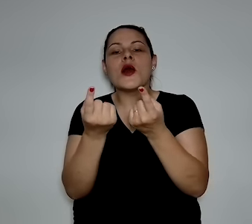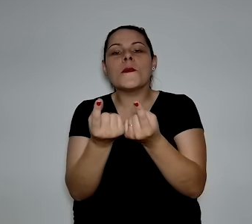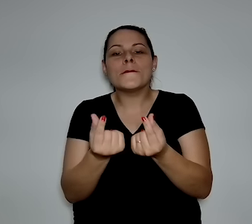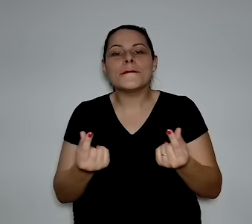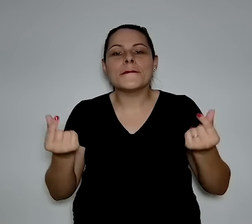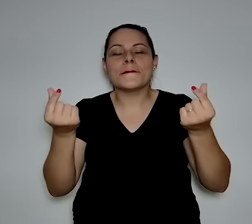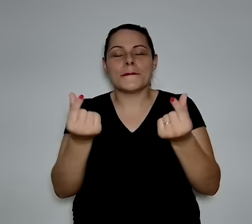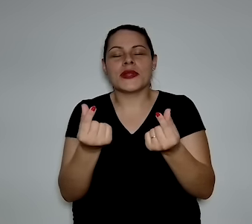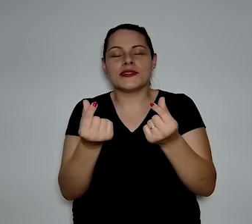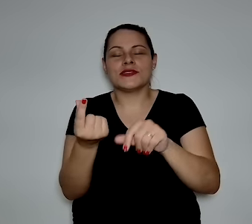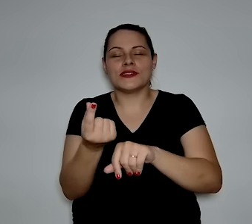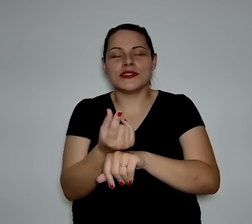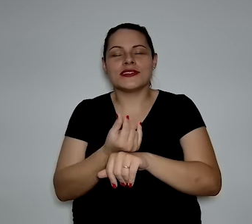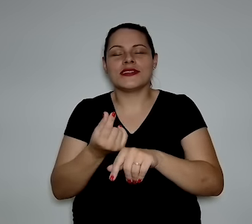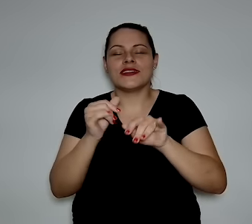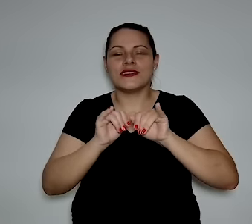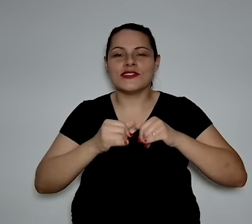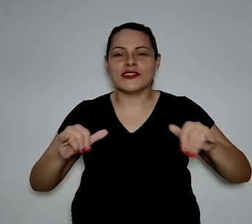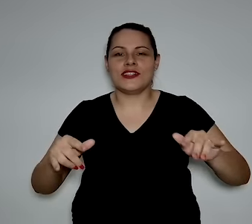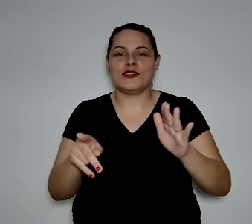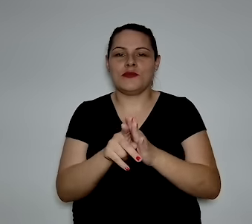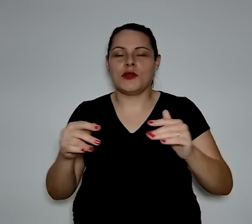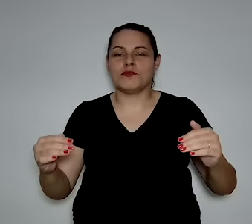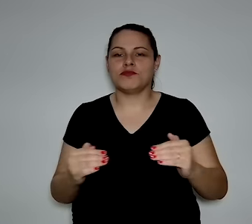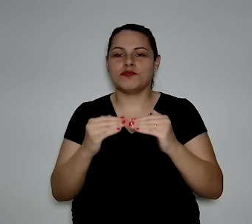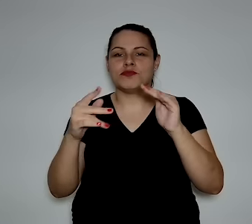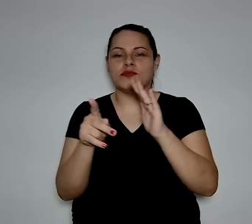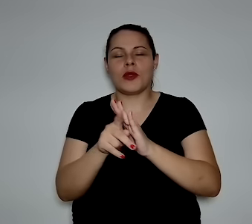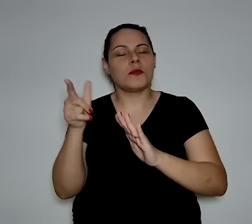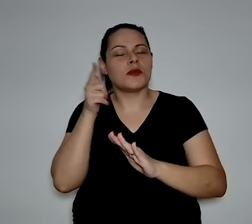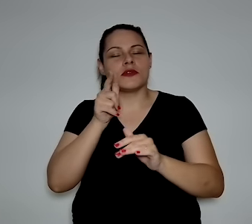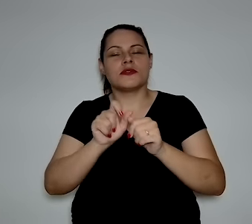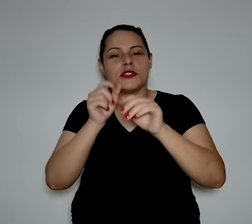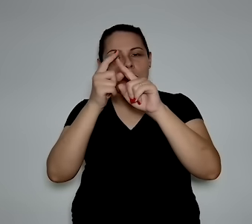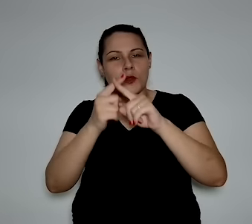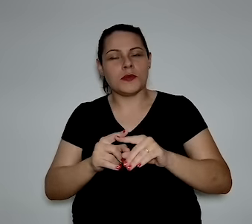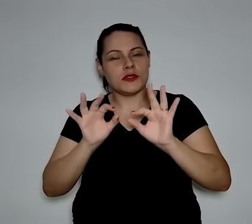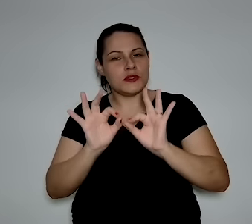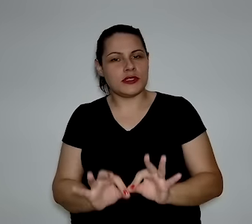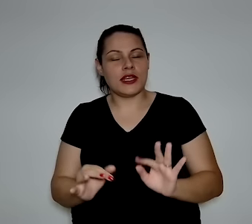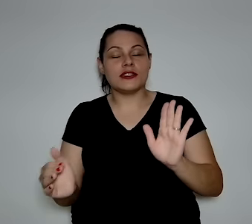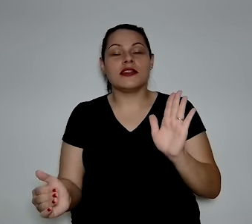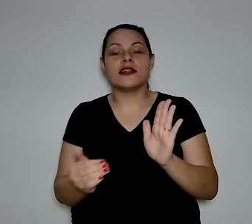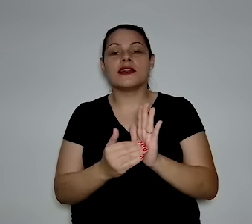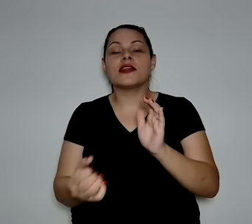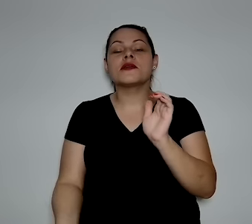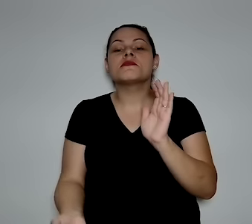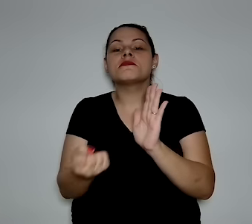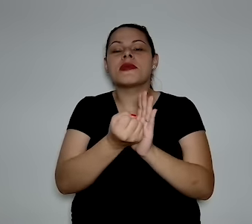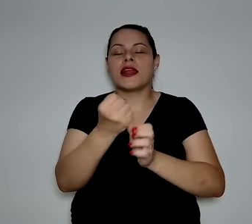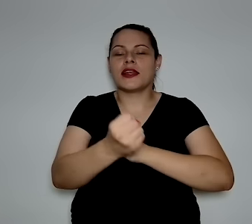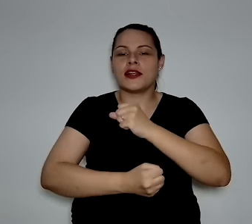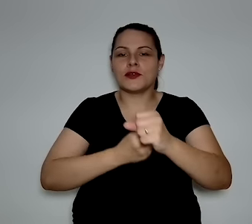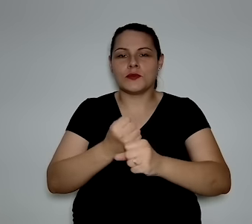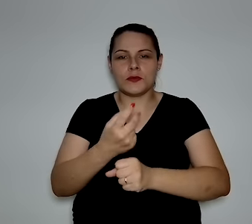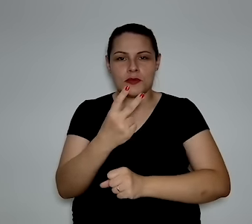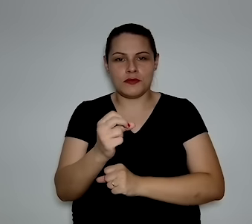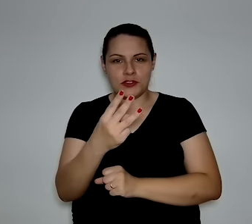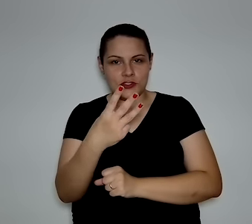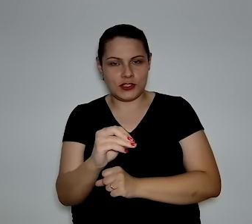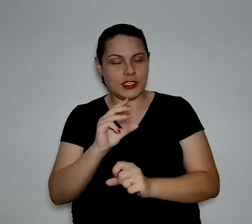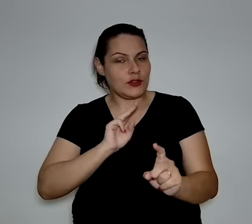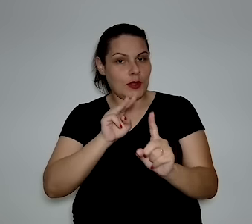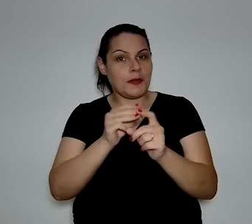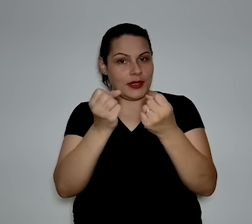preço de energia adequado para termos um LCOH competitivo. Ele já marca em 2030